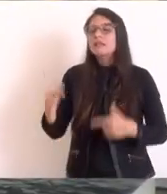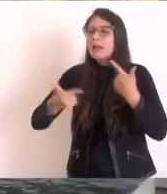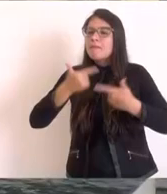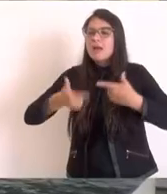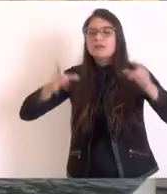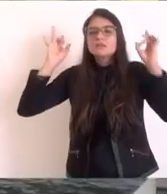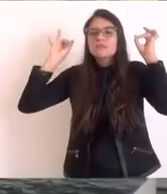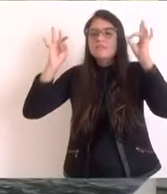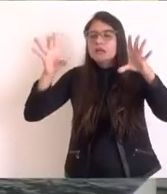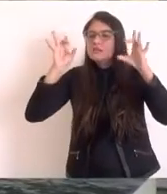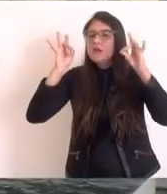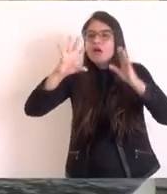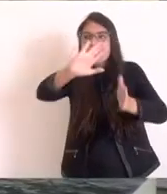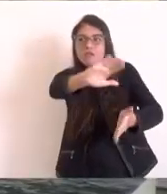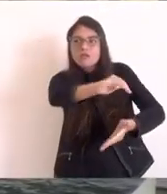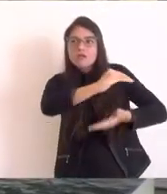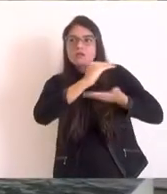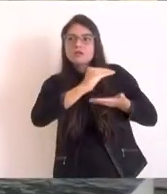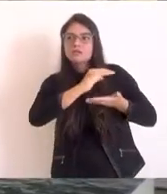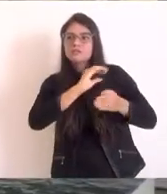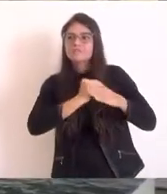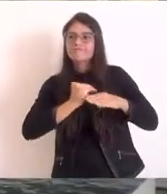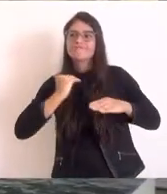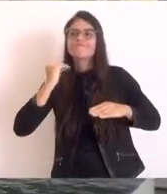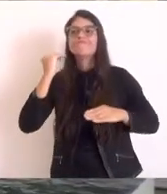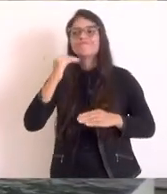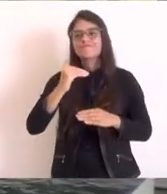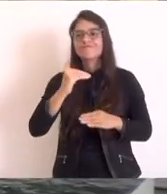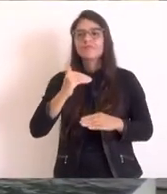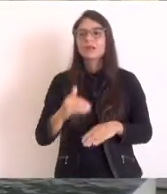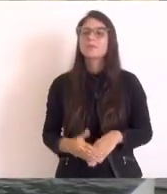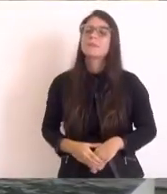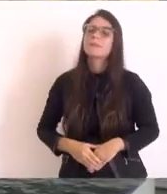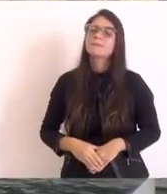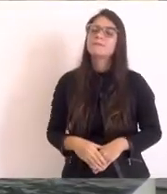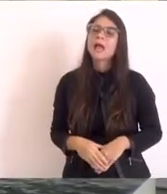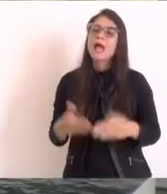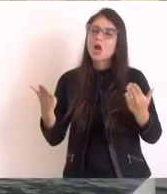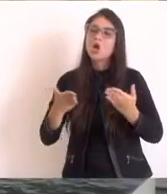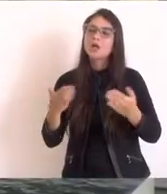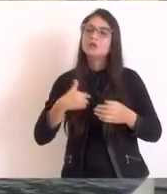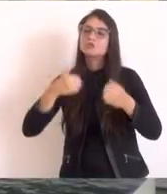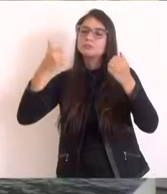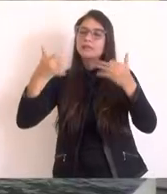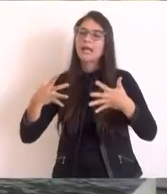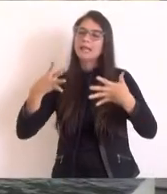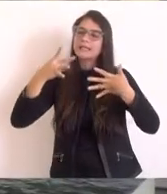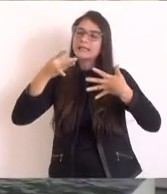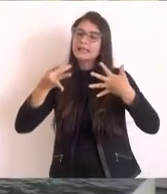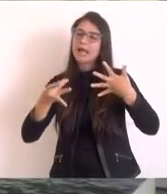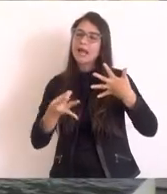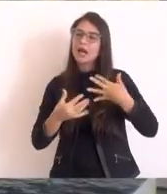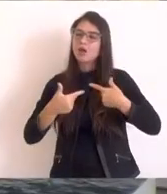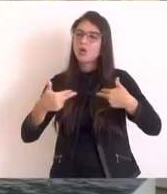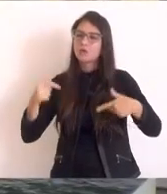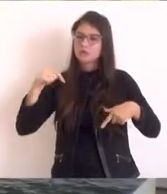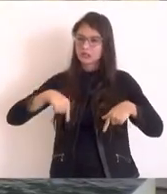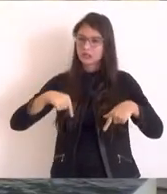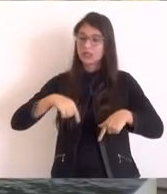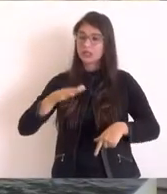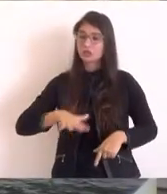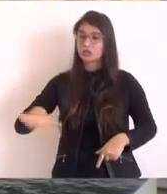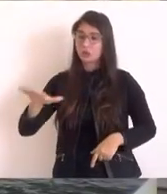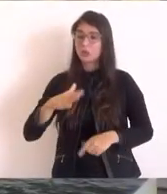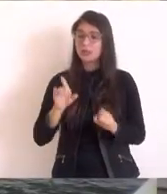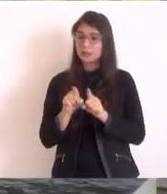fazendo em relação ao Fundo Soberano. Mas vou falar alguns dados da nossa região e pedir ao meu